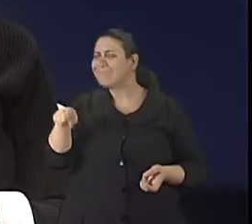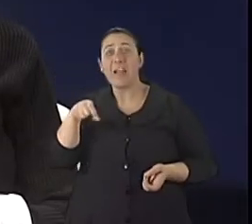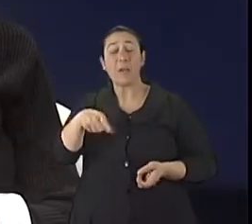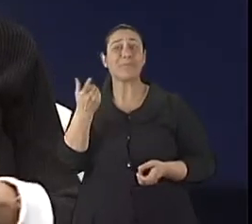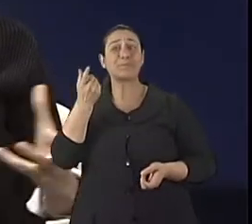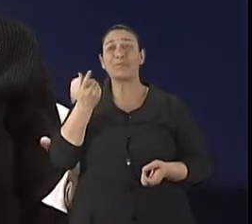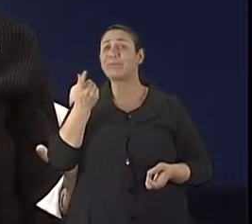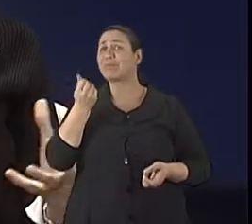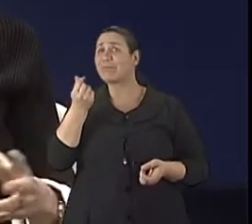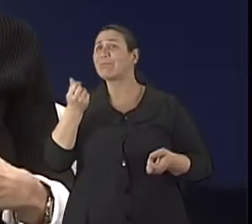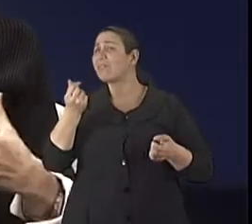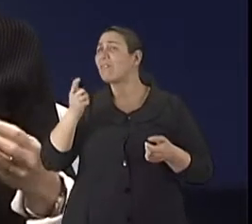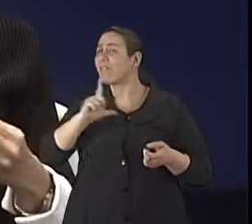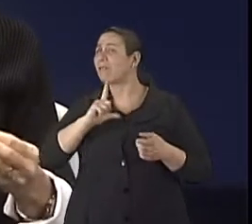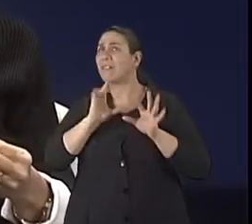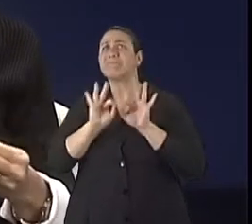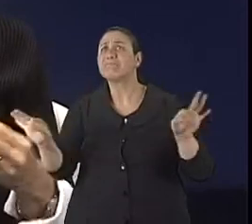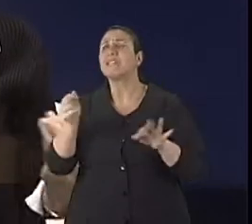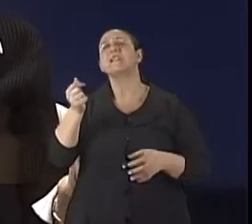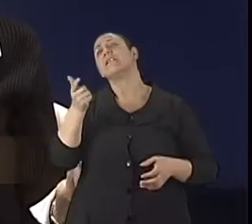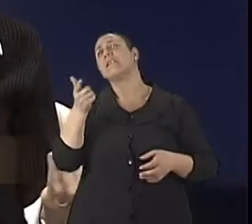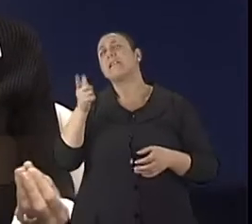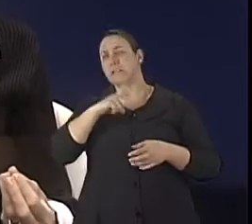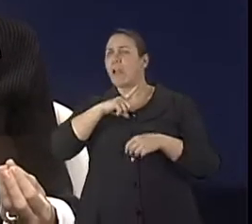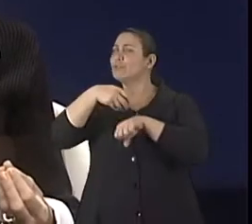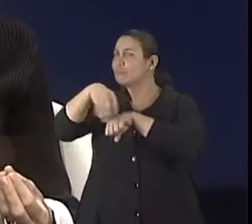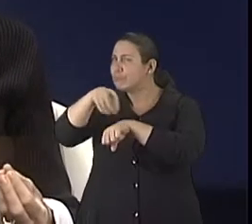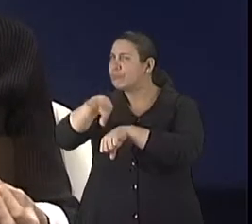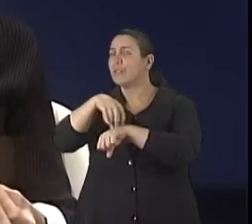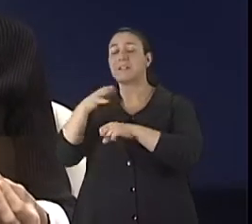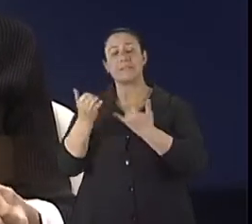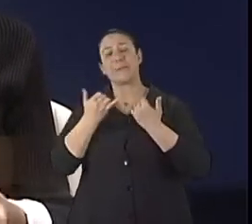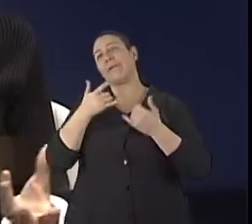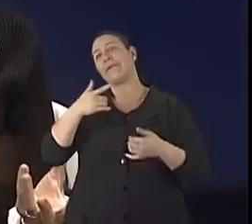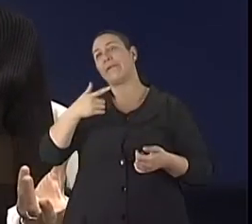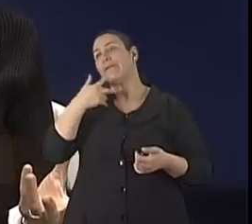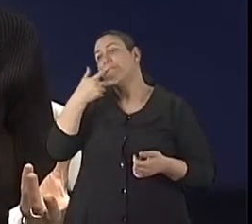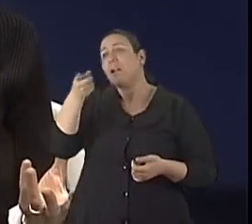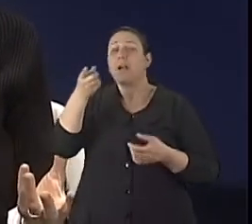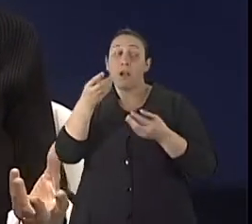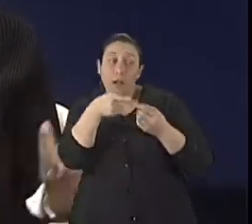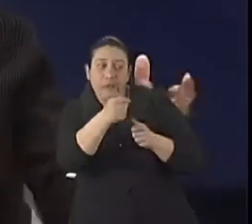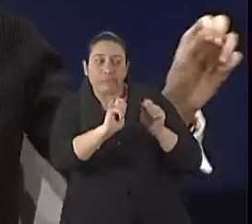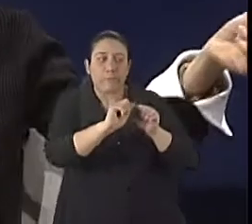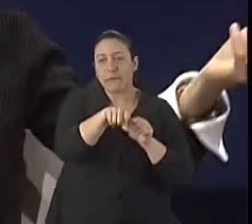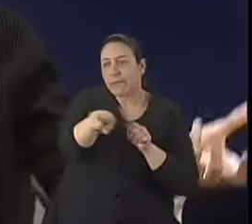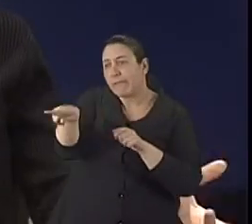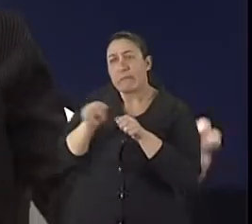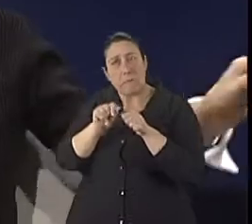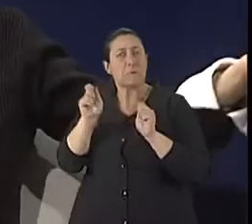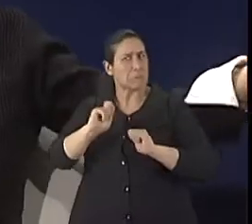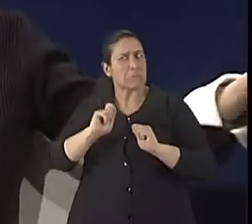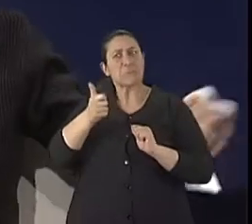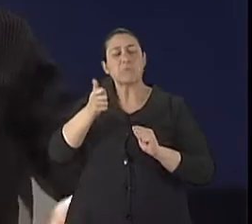vamos dizer, dicas, assim, que a gente pode usar, que o custo é mínimo, né? Como a questão da luzinha